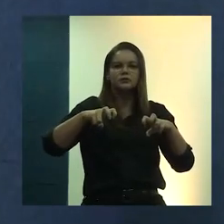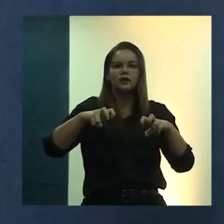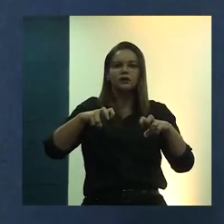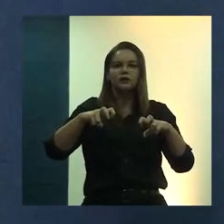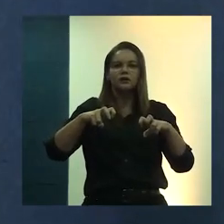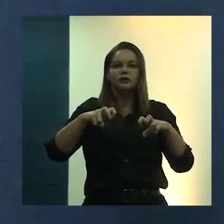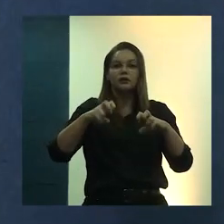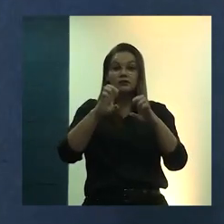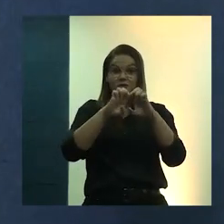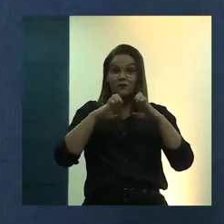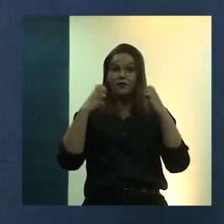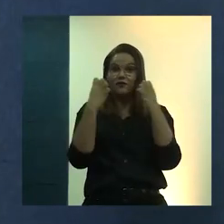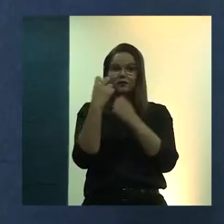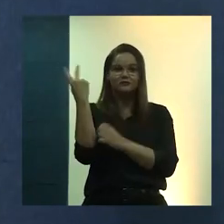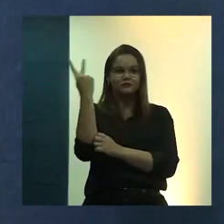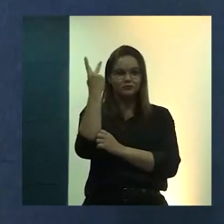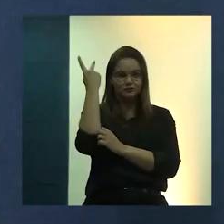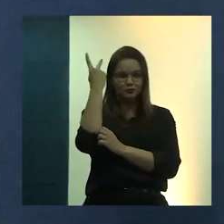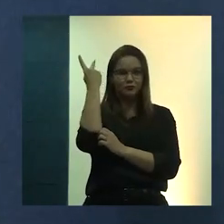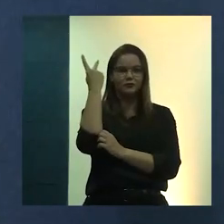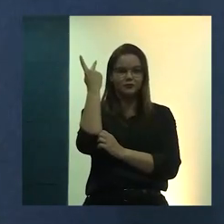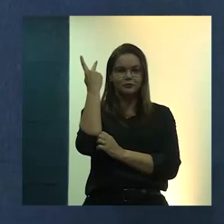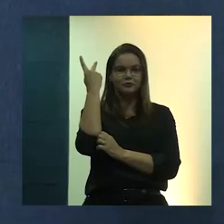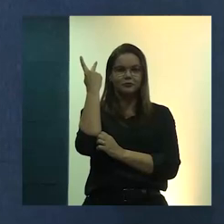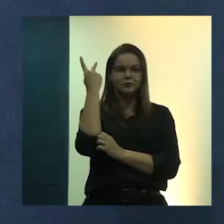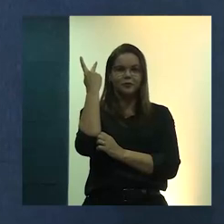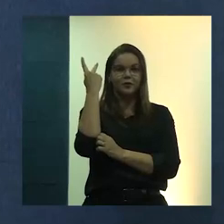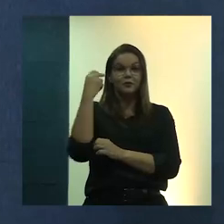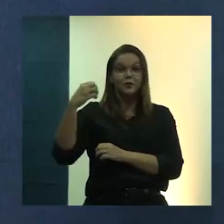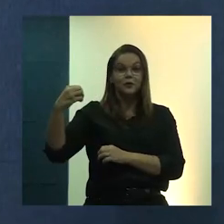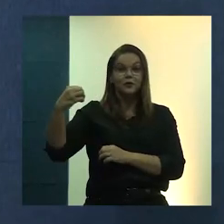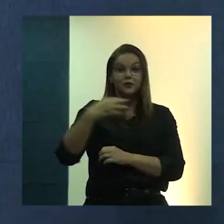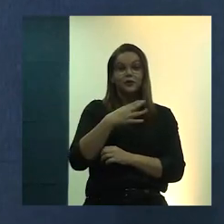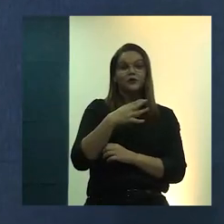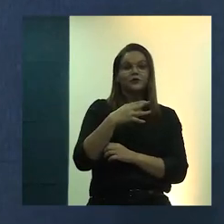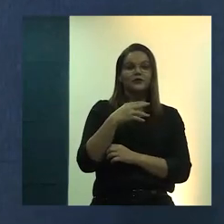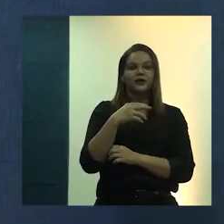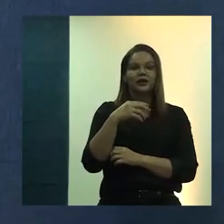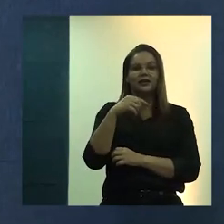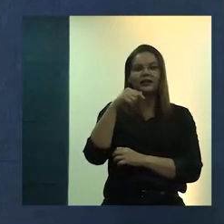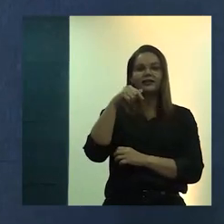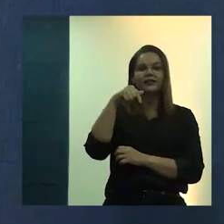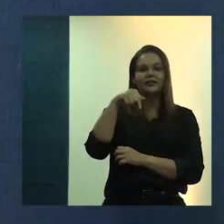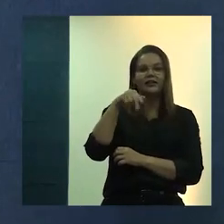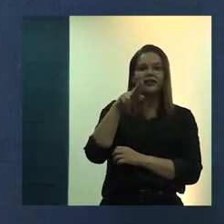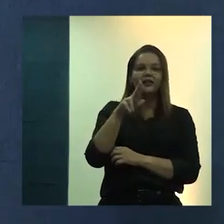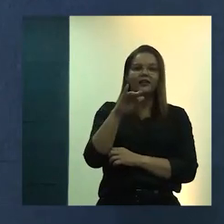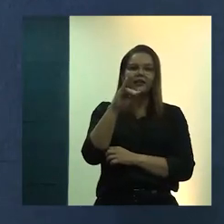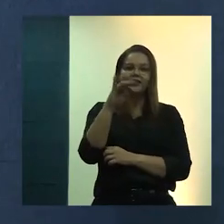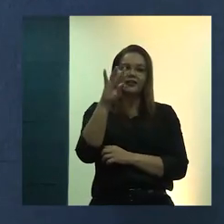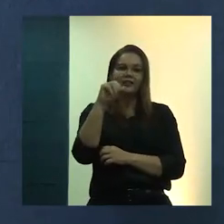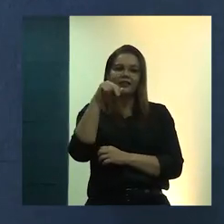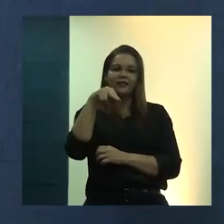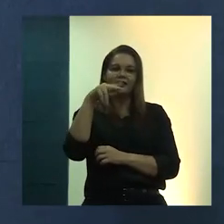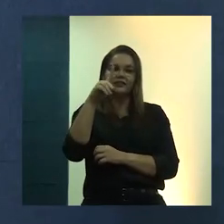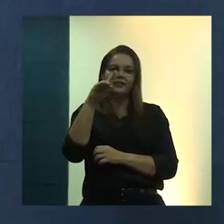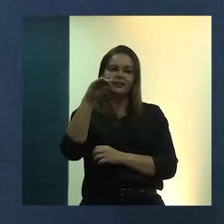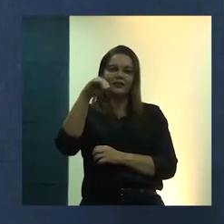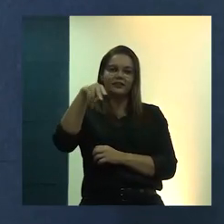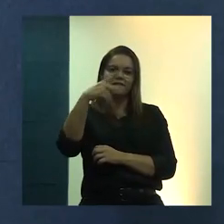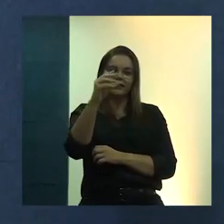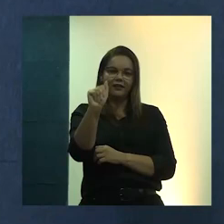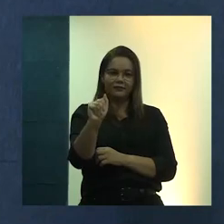histórico. Quissá o Quitandinha, uma nova versão de Quitandinha. Tudo vai depender dos próximos andamentos.